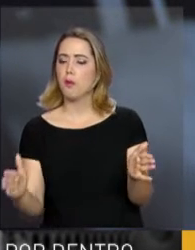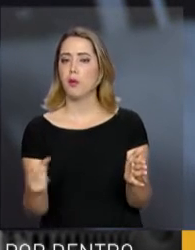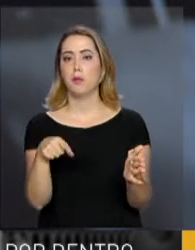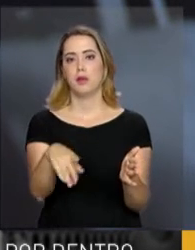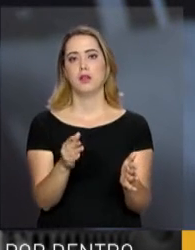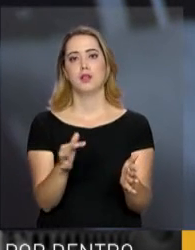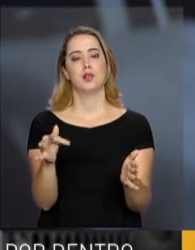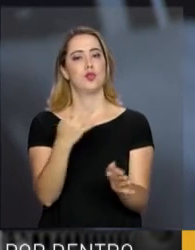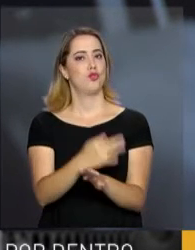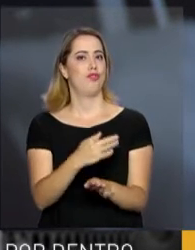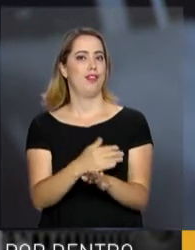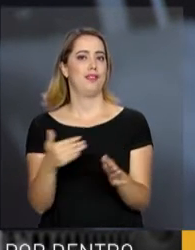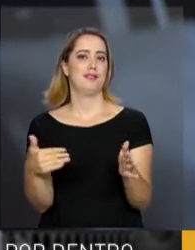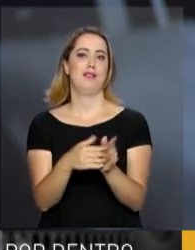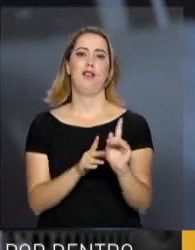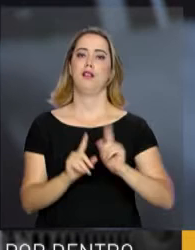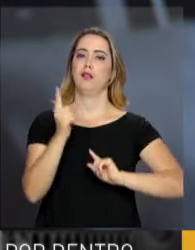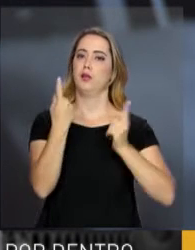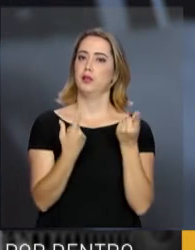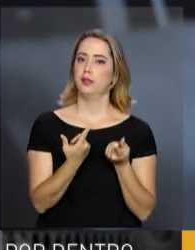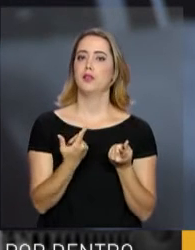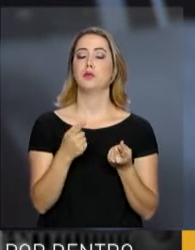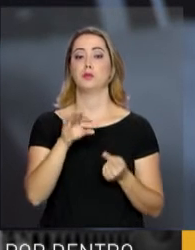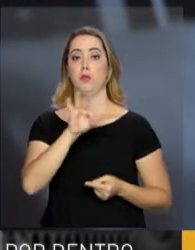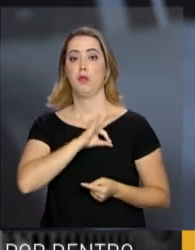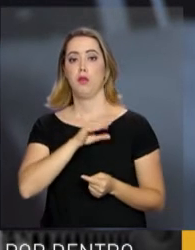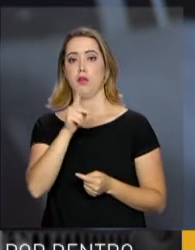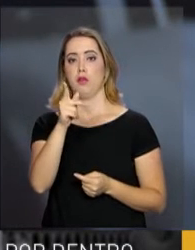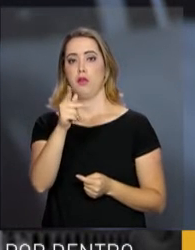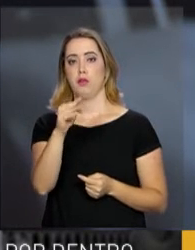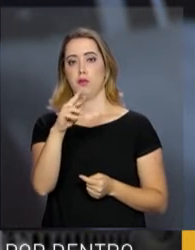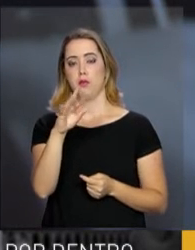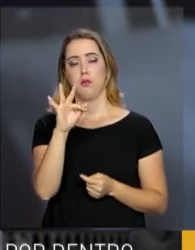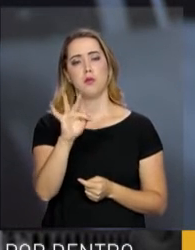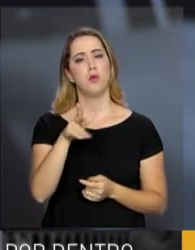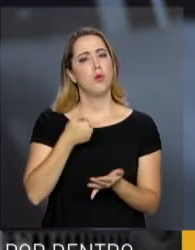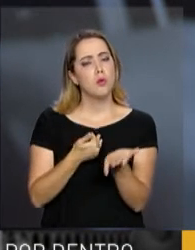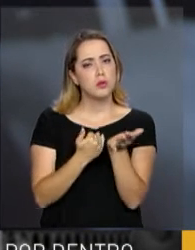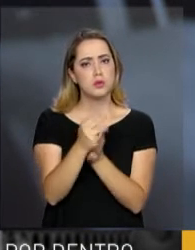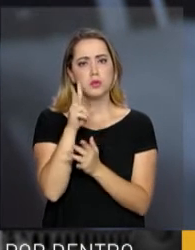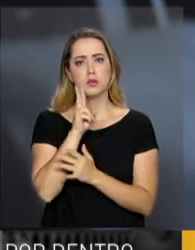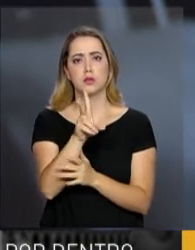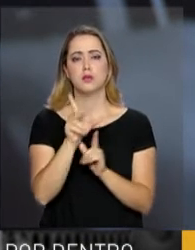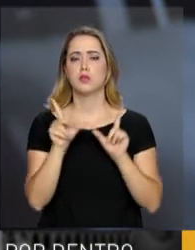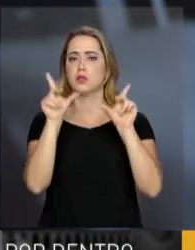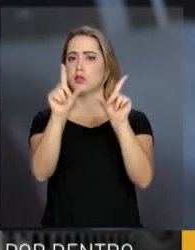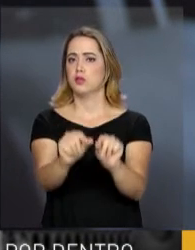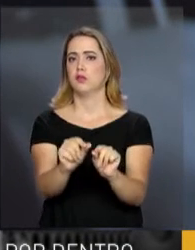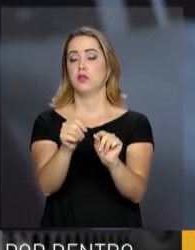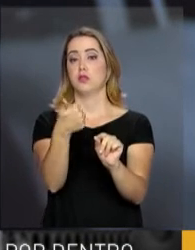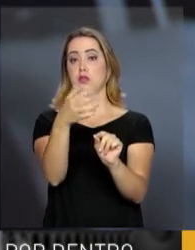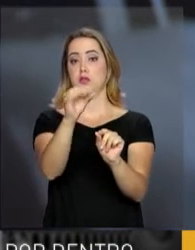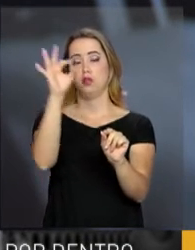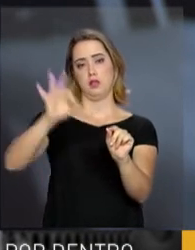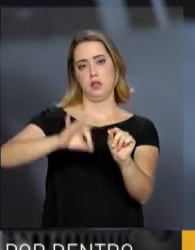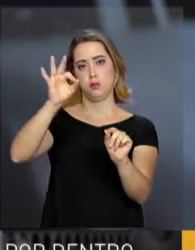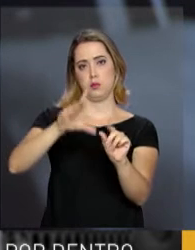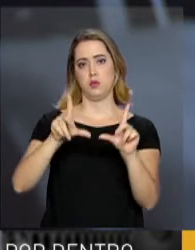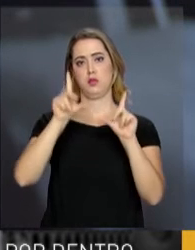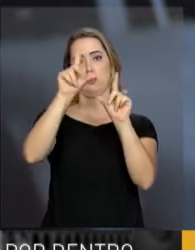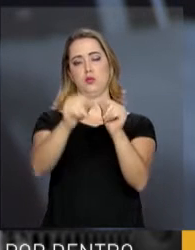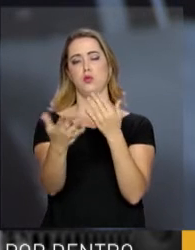A Polícia Rodoviária Federal já conseguiu apurar que nesse início de operação houve uma redução de 10%